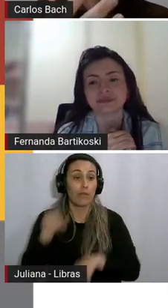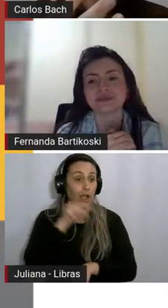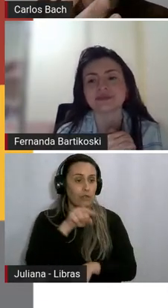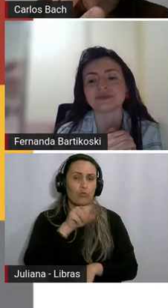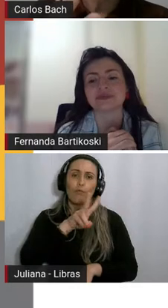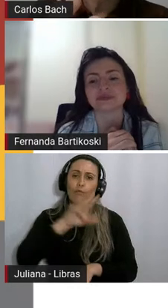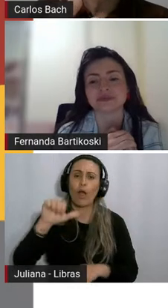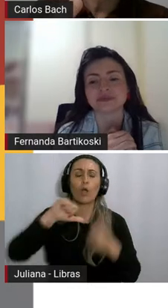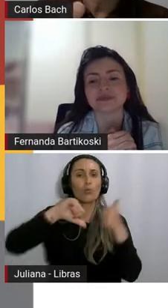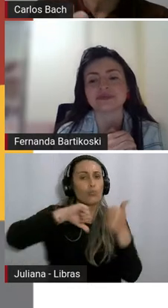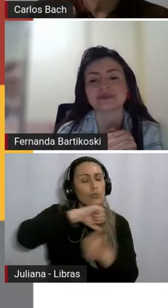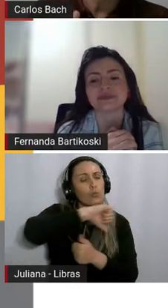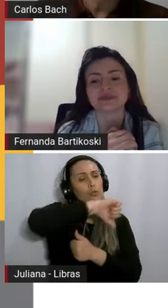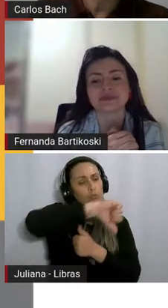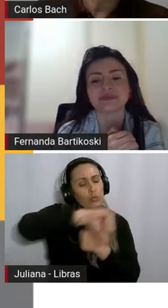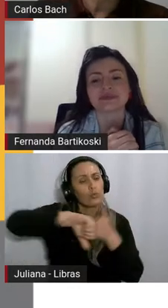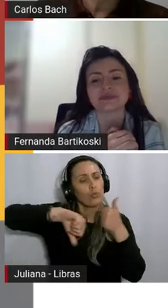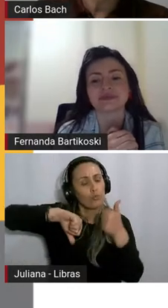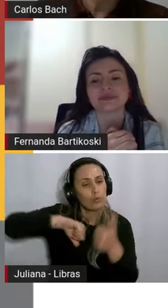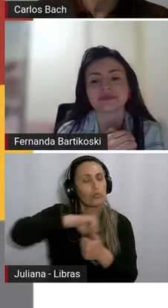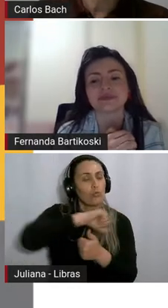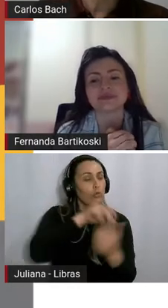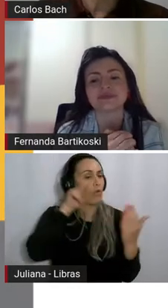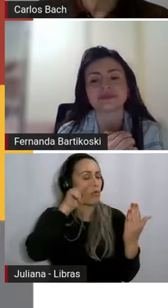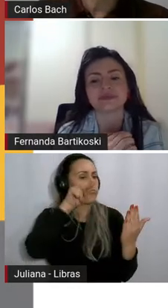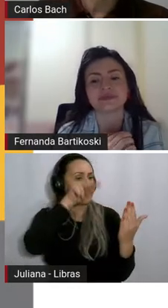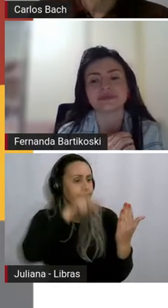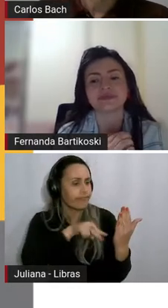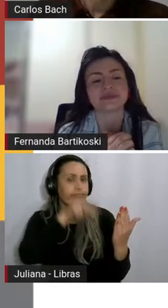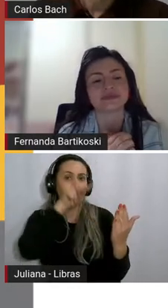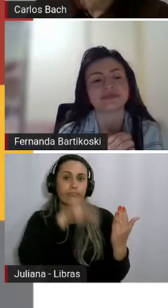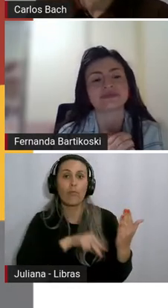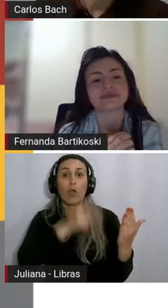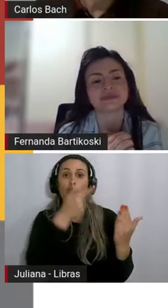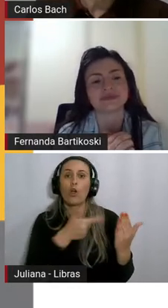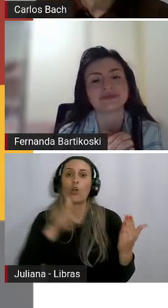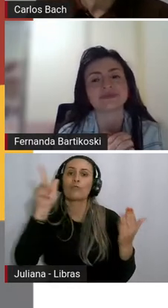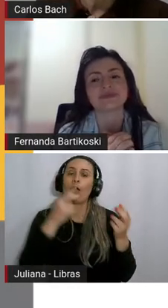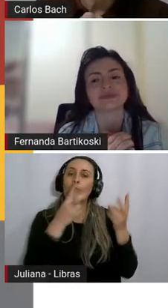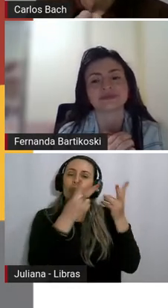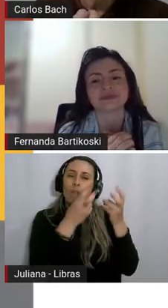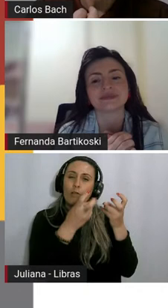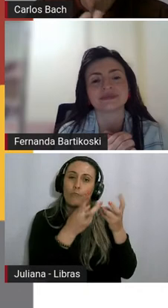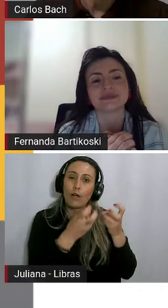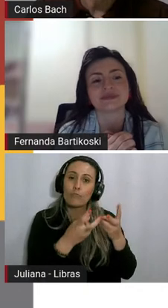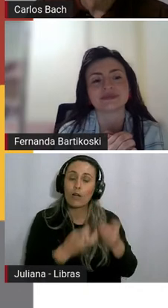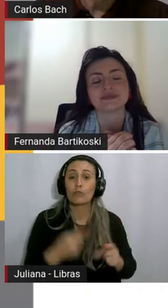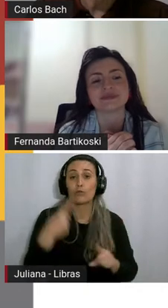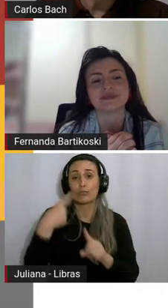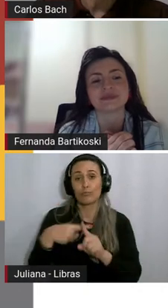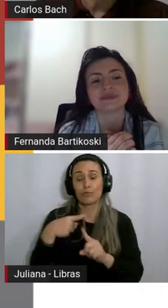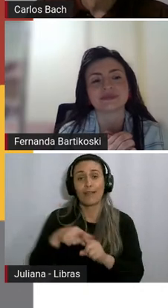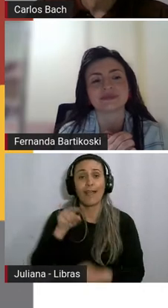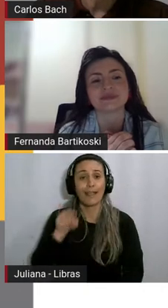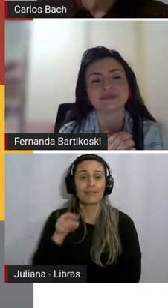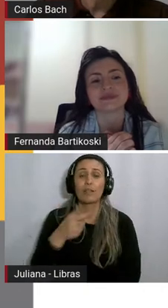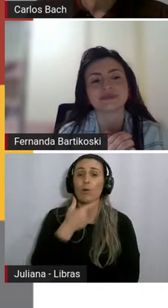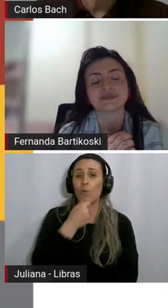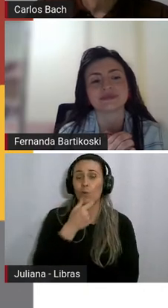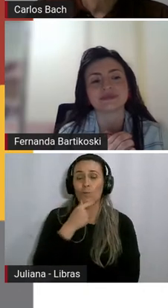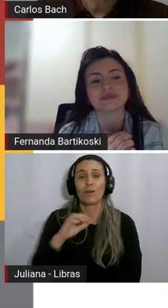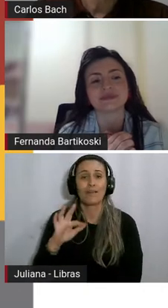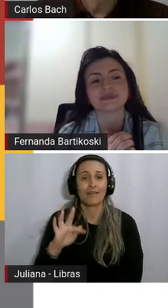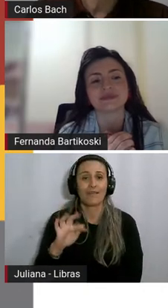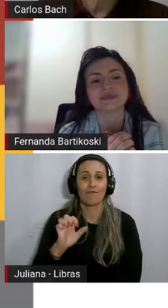Ela vai olhar pra esse texto e ela vai ter outras percepções. Porque o Fernando Sabino aqui, ele nos coloca em